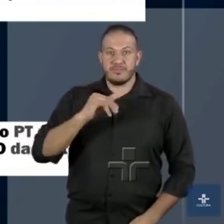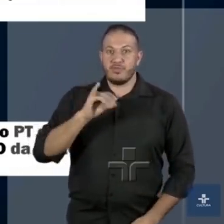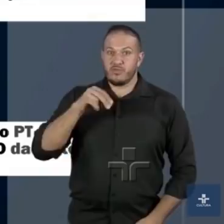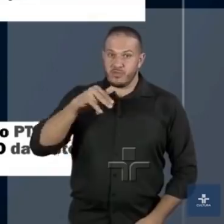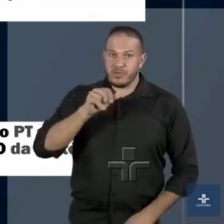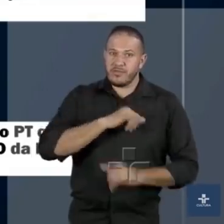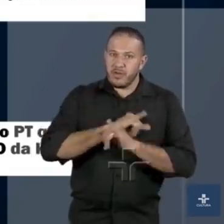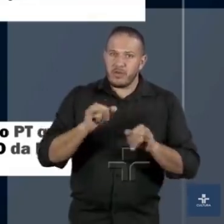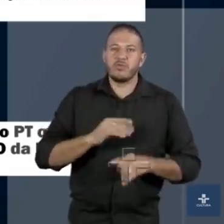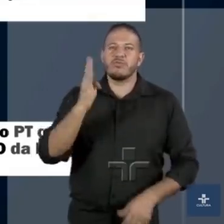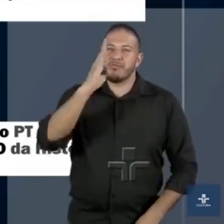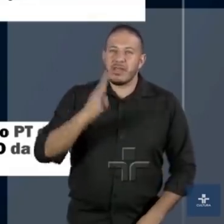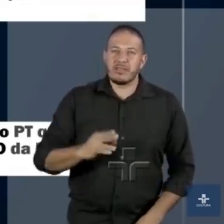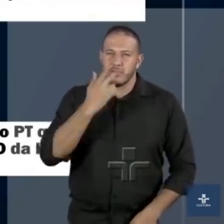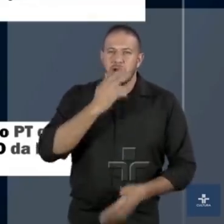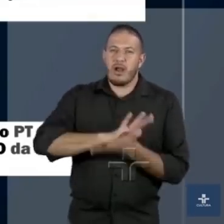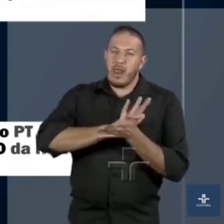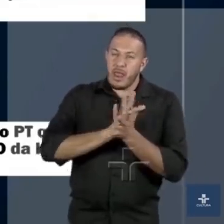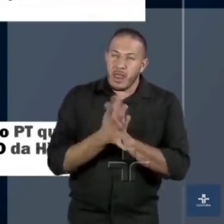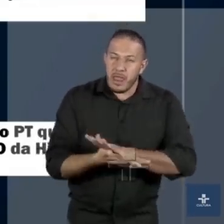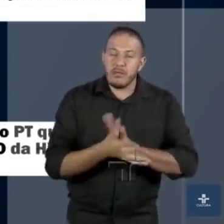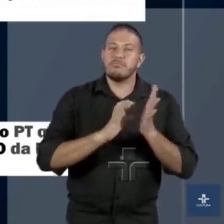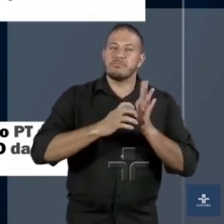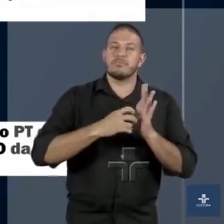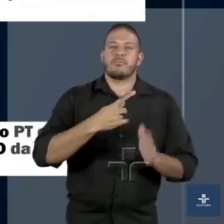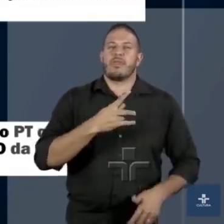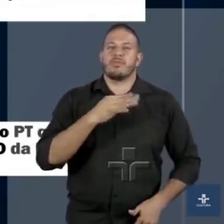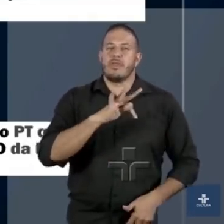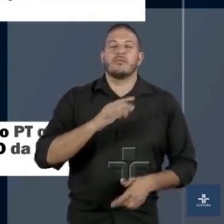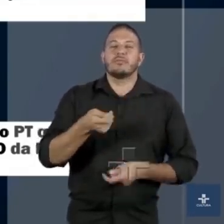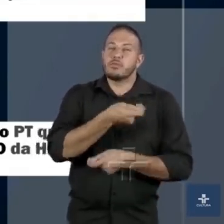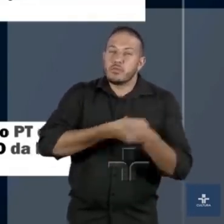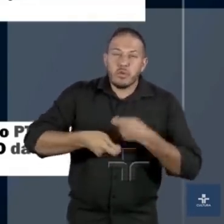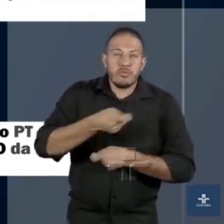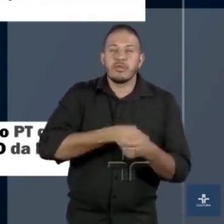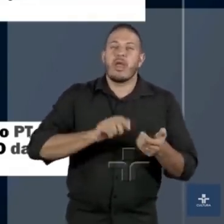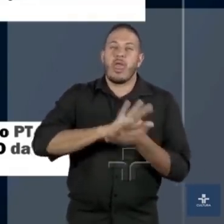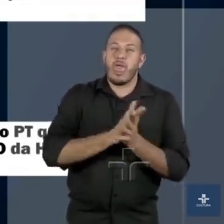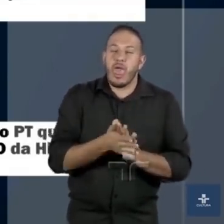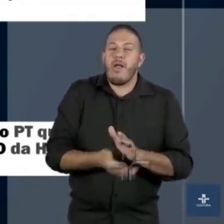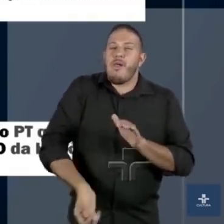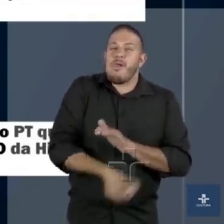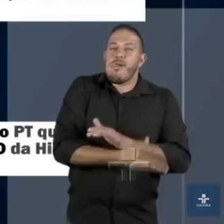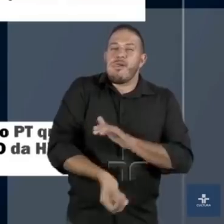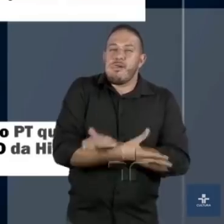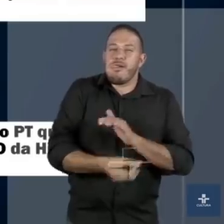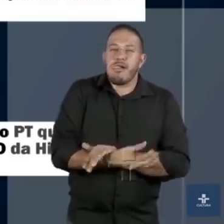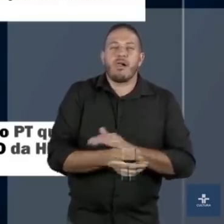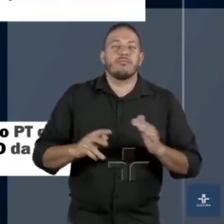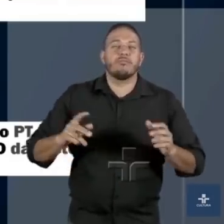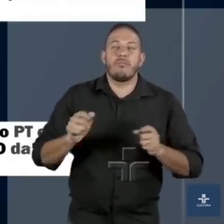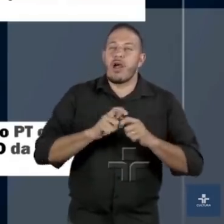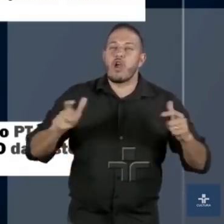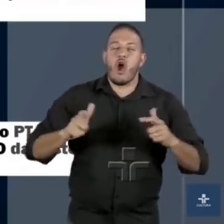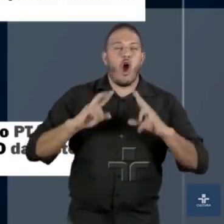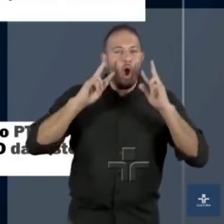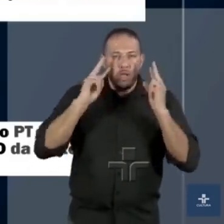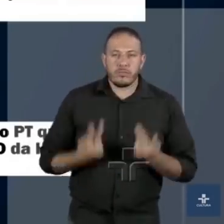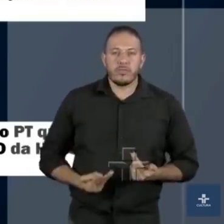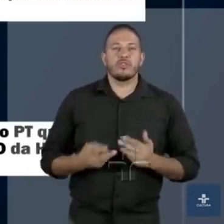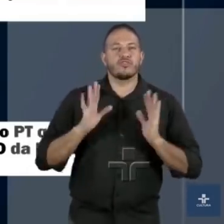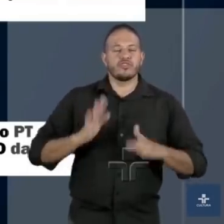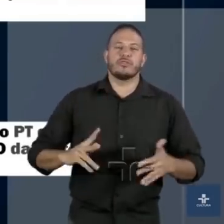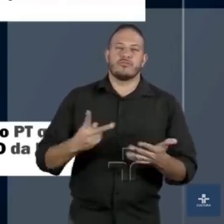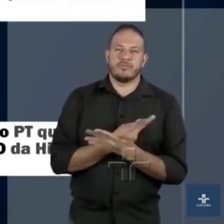Brasil foi trucidado pelo PT, que destruiu a economia pelo maior caso de corrupção da história da humanidade.